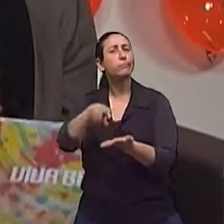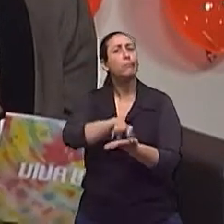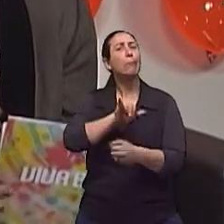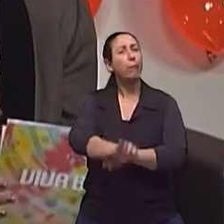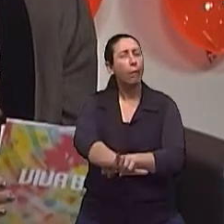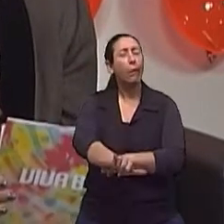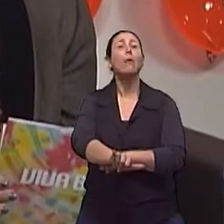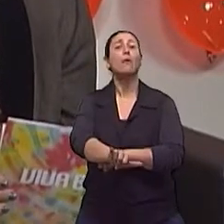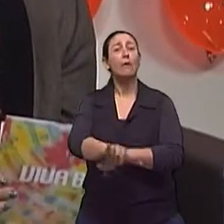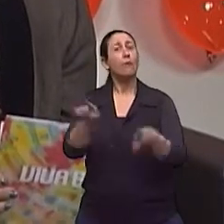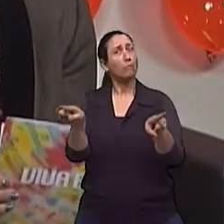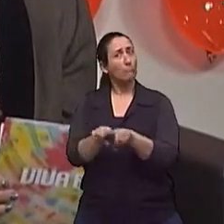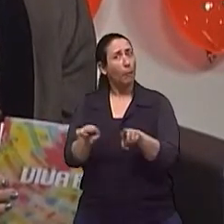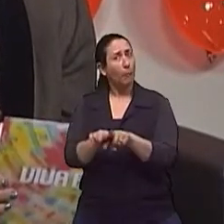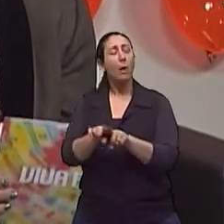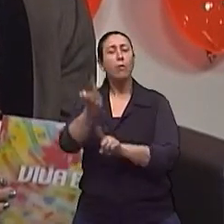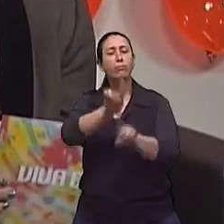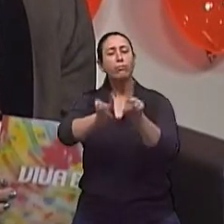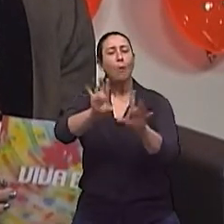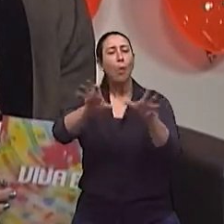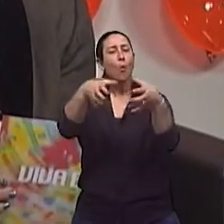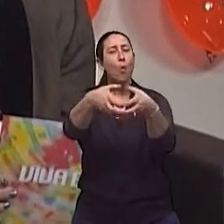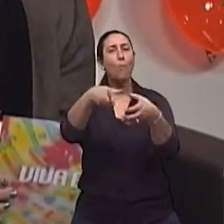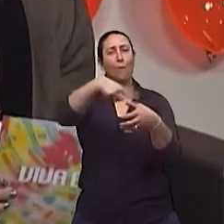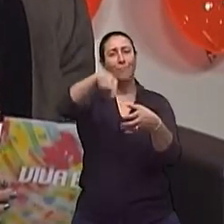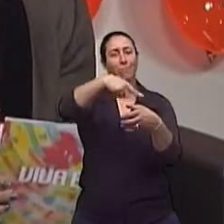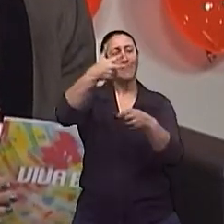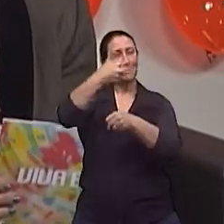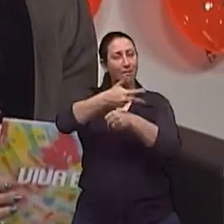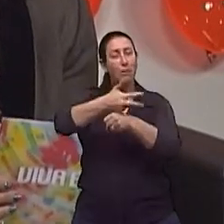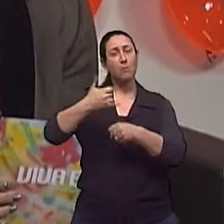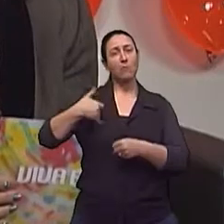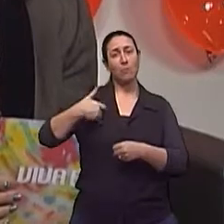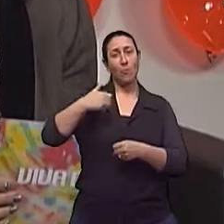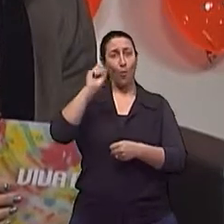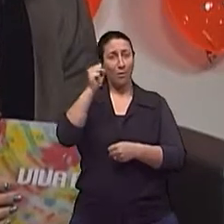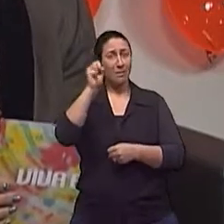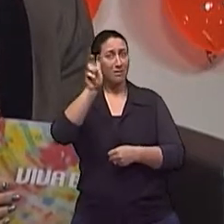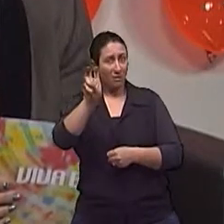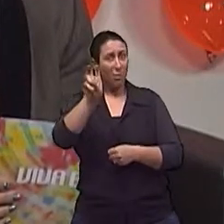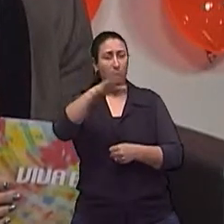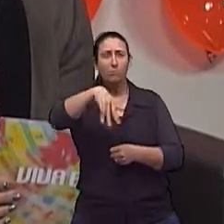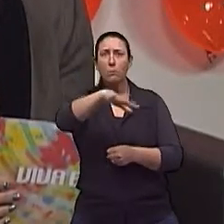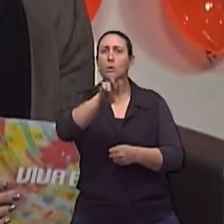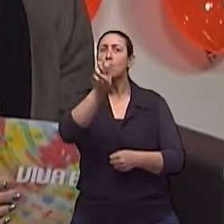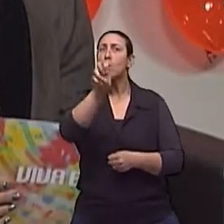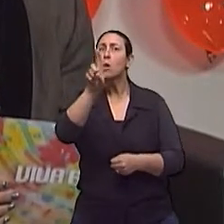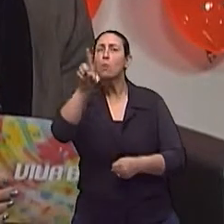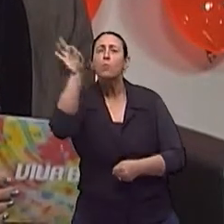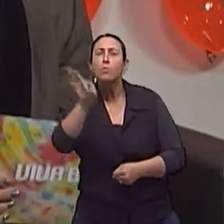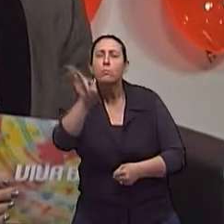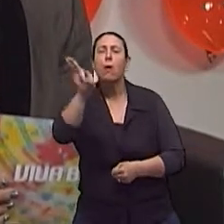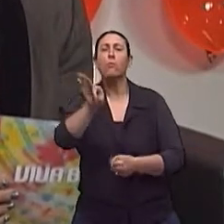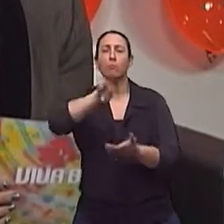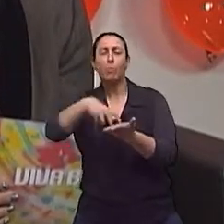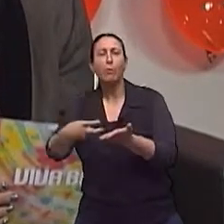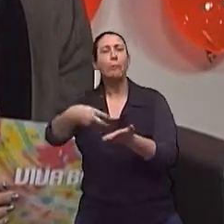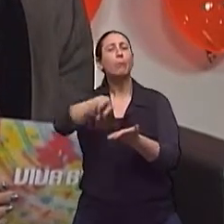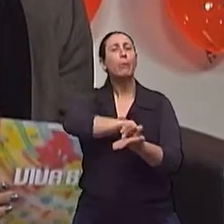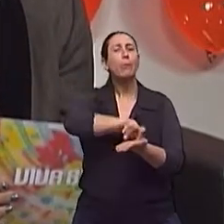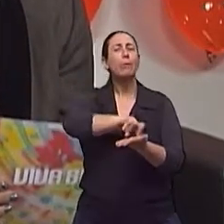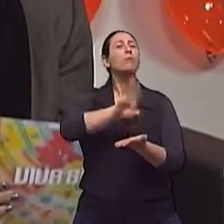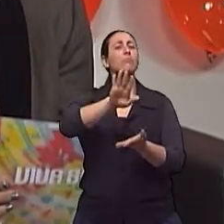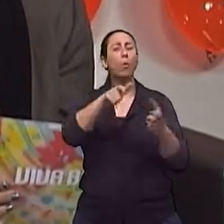O índice sobe para 51% em pessoas com mais de 85 anos. Os lugares mais